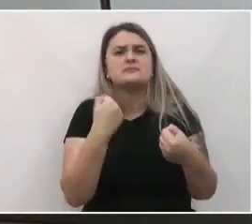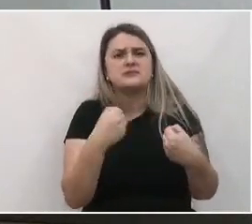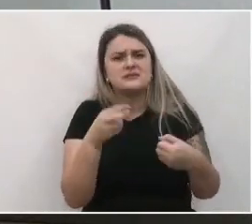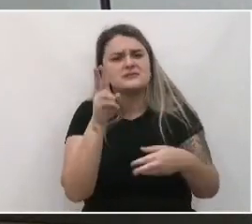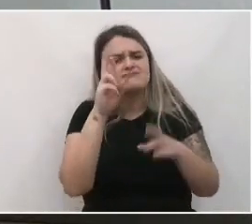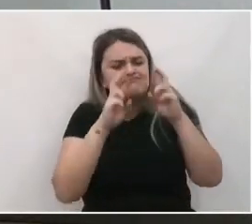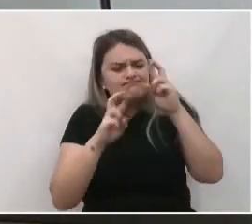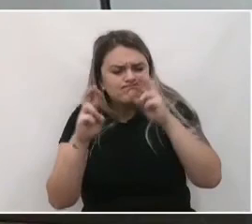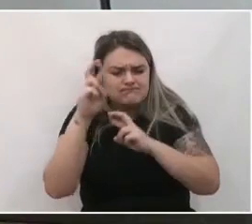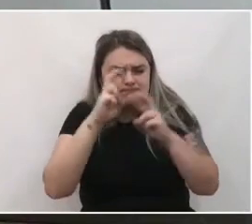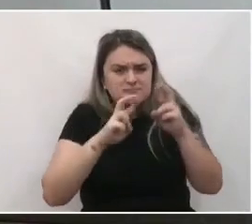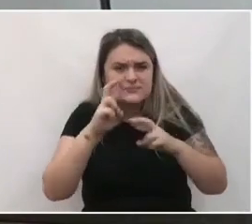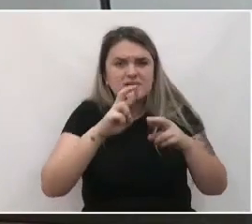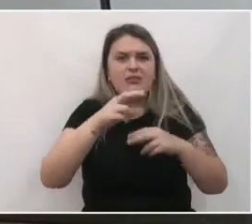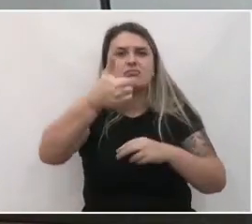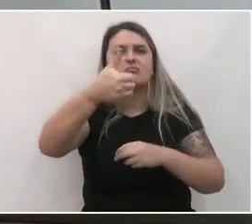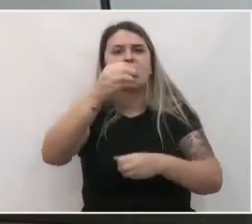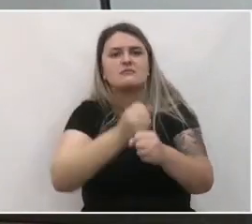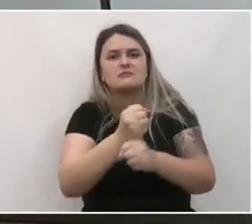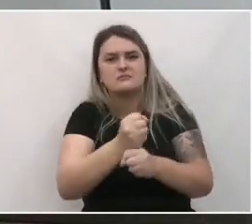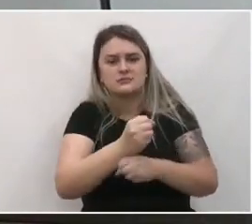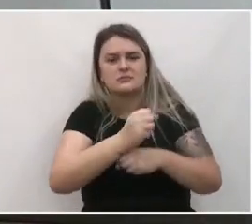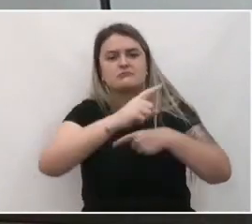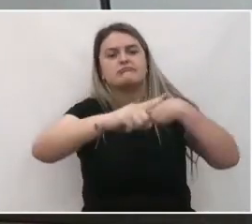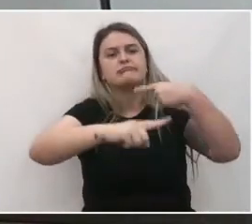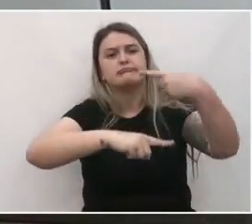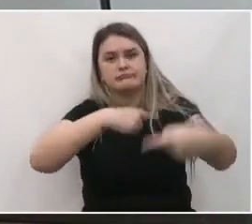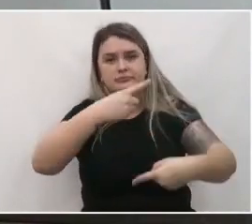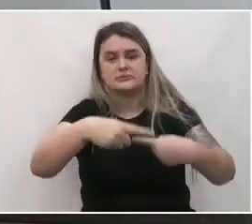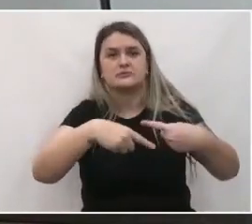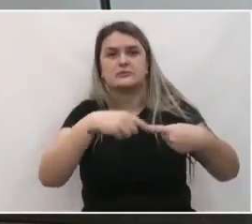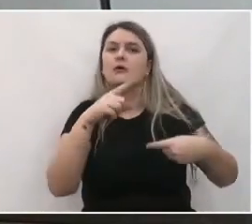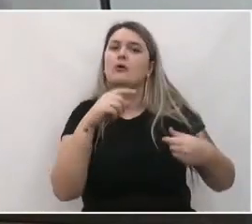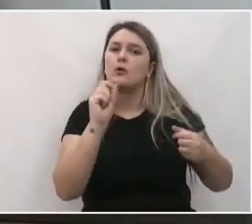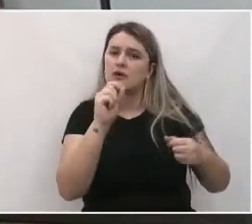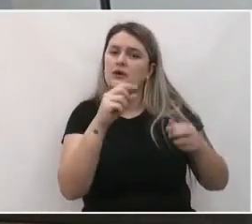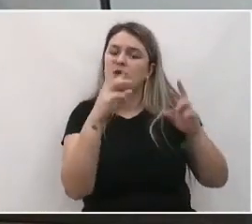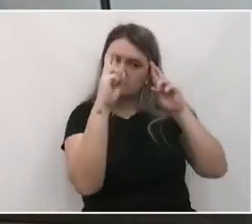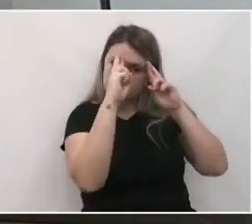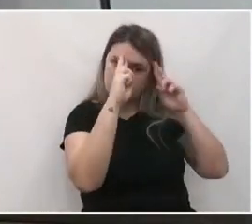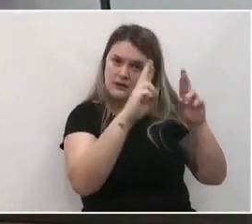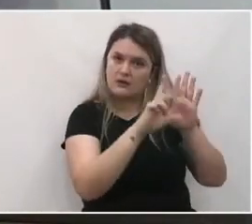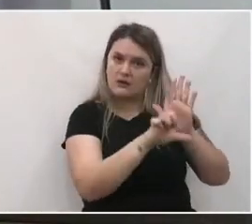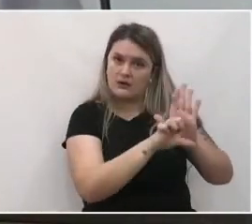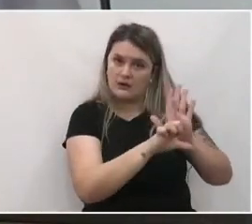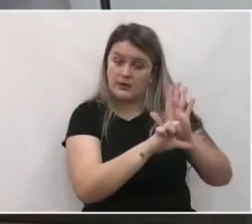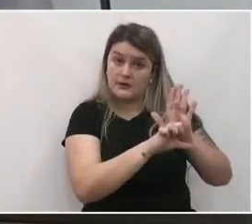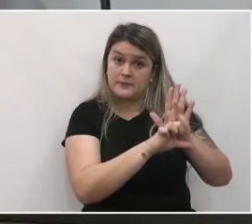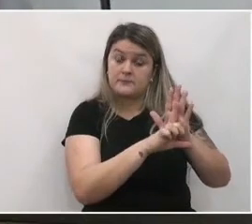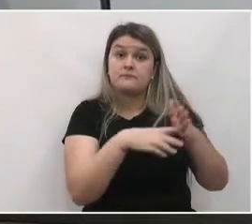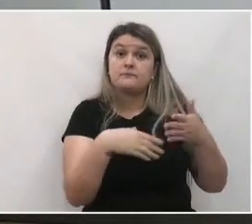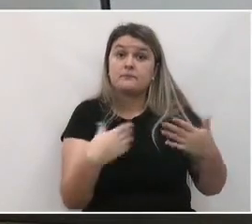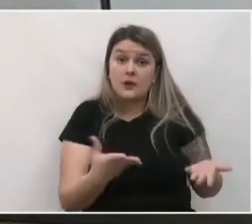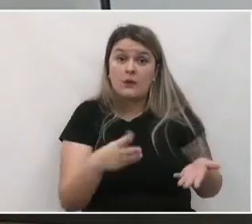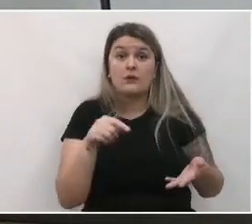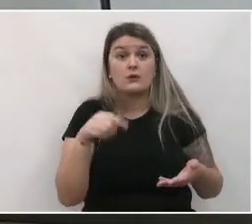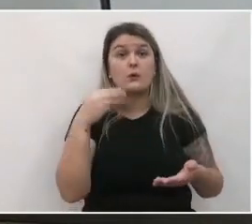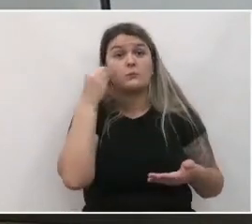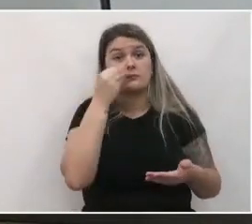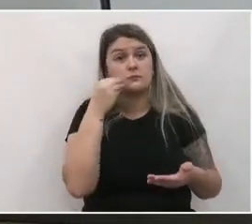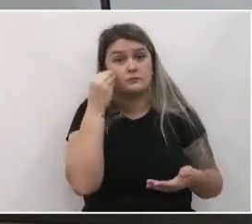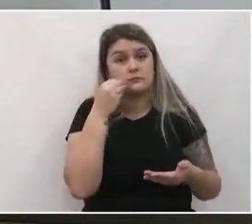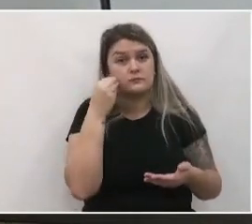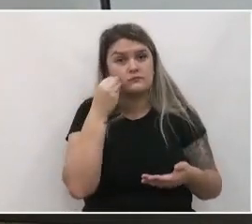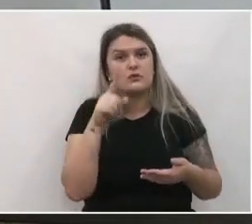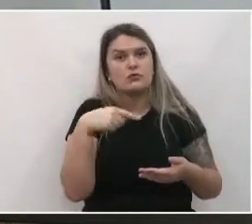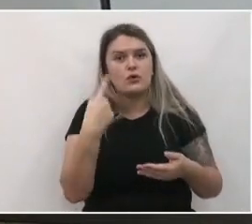a cada 10 anos, isto é, a previsão da legislação. Por isso, nesta oportunidade, estamos